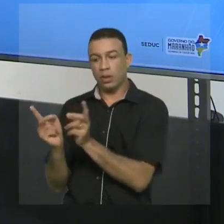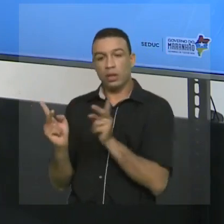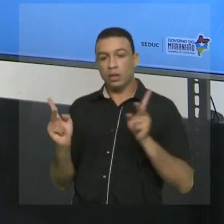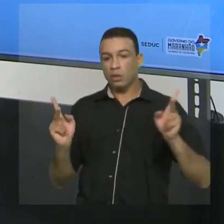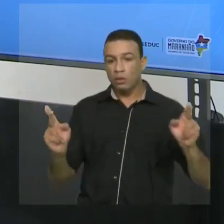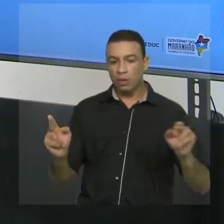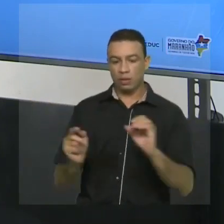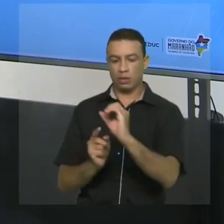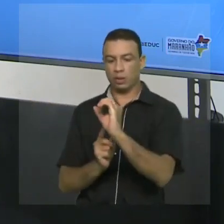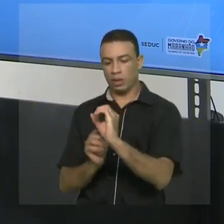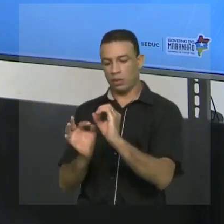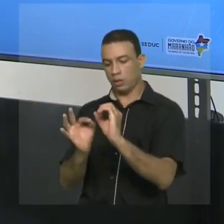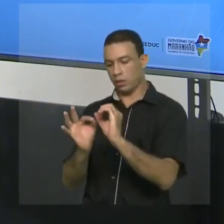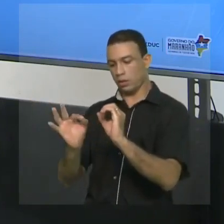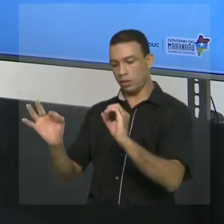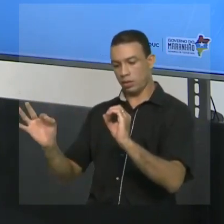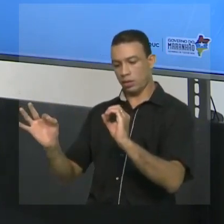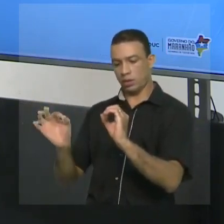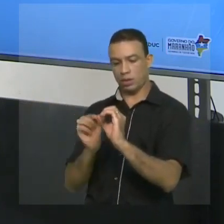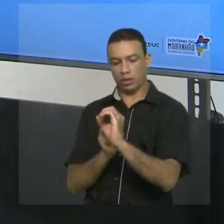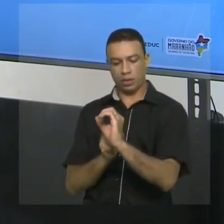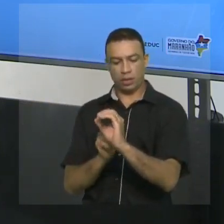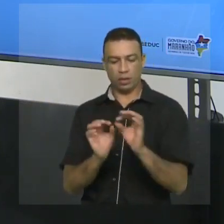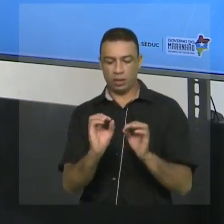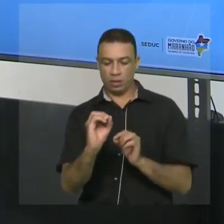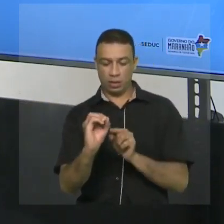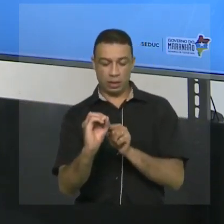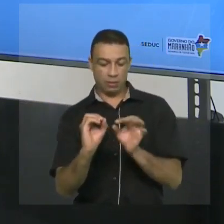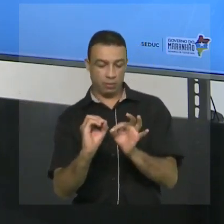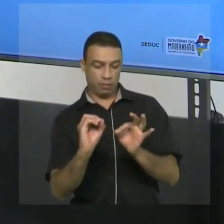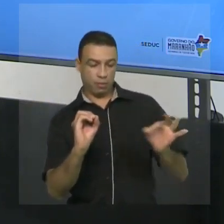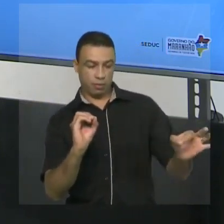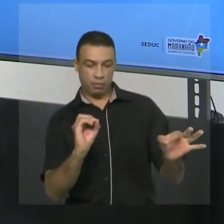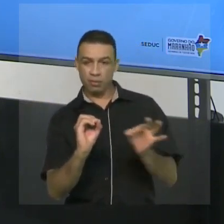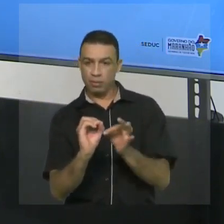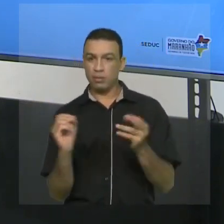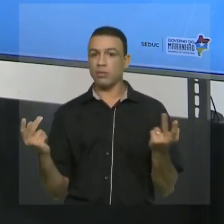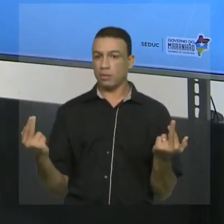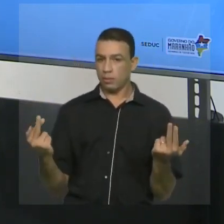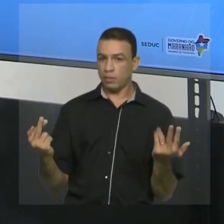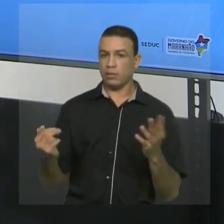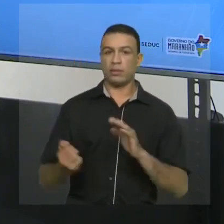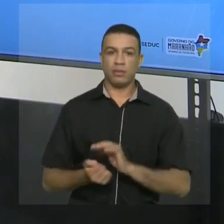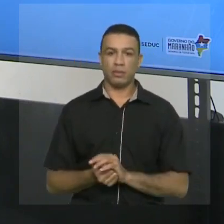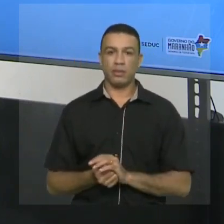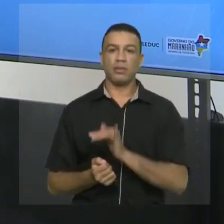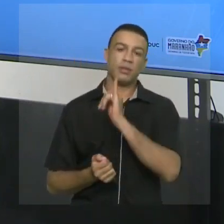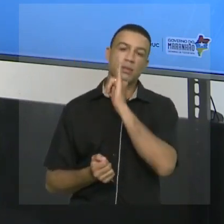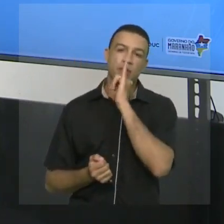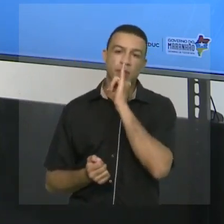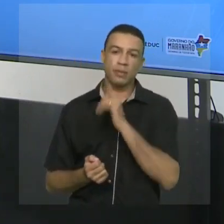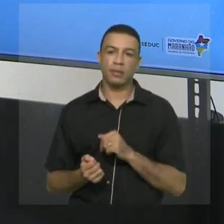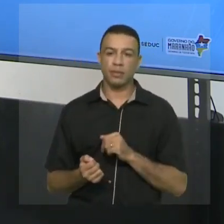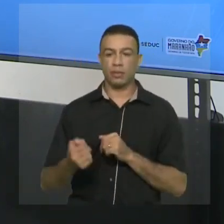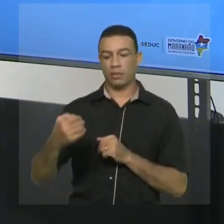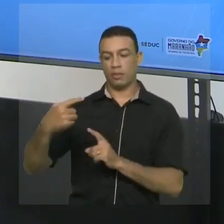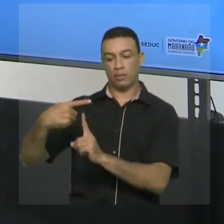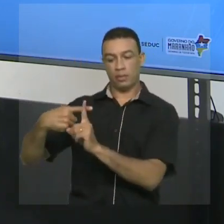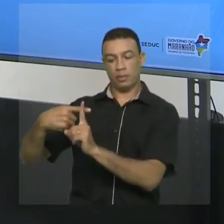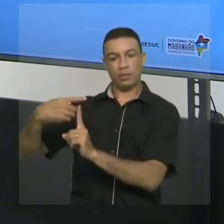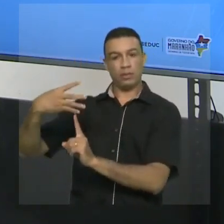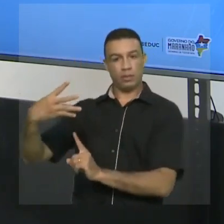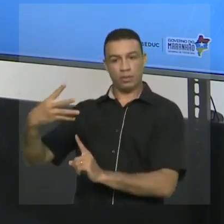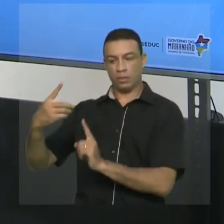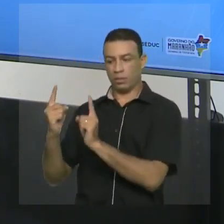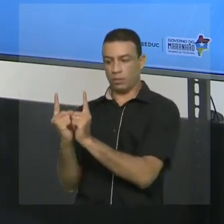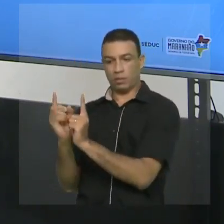zero. Alguns exemplos a gente tem aqui. Olha só. Por exemplo, eu tenho aqui o módulo de mais quatro. Quem é o